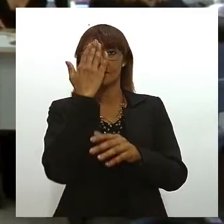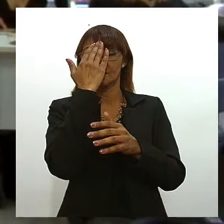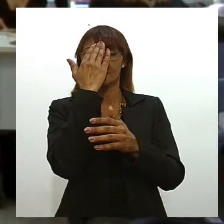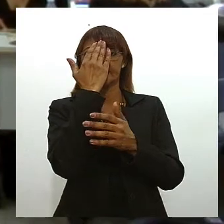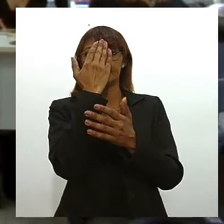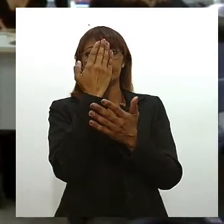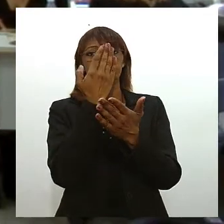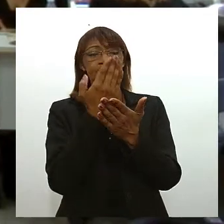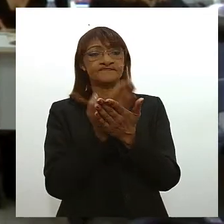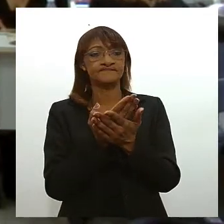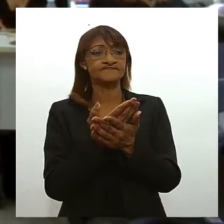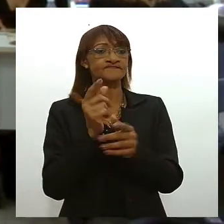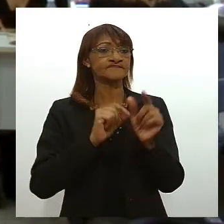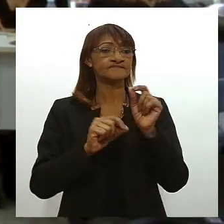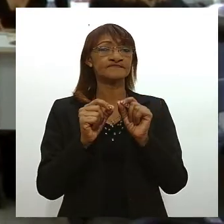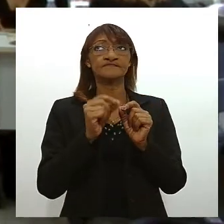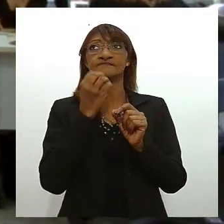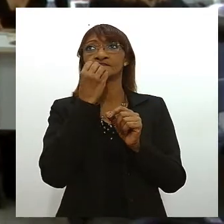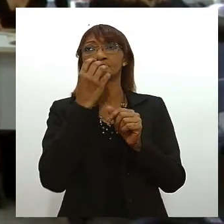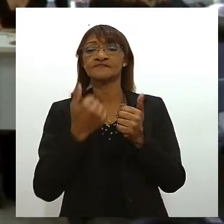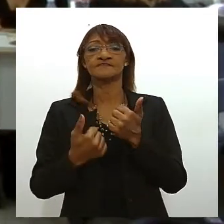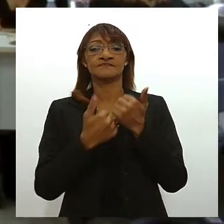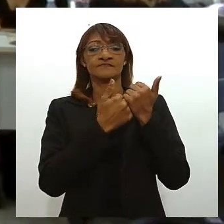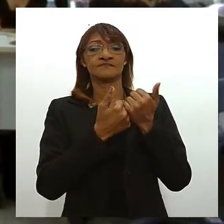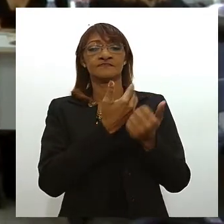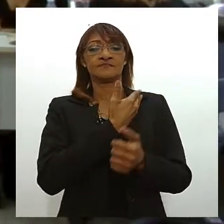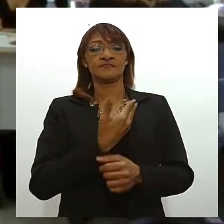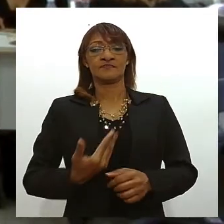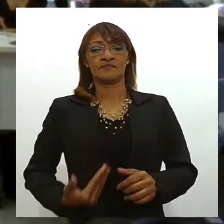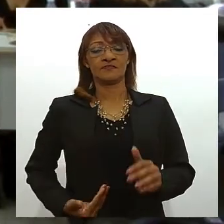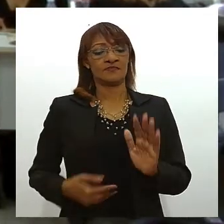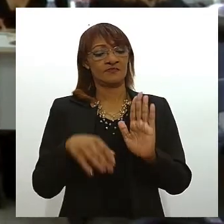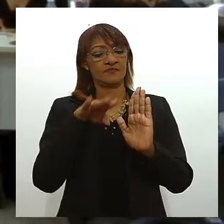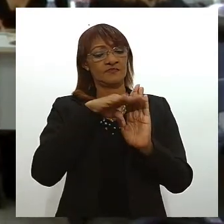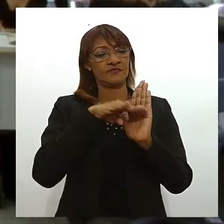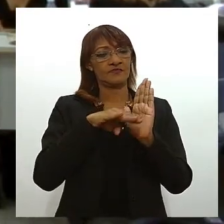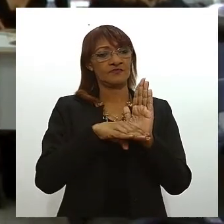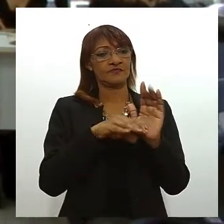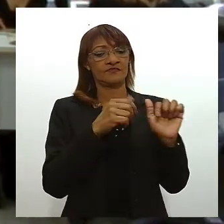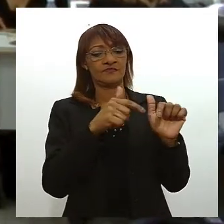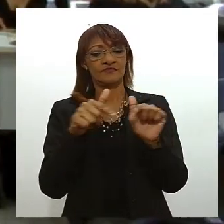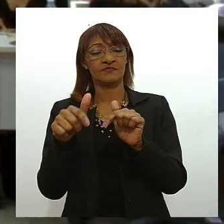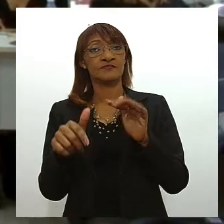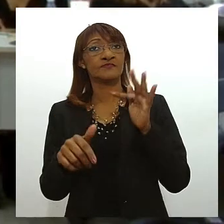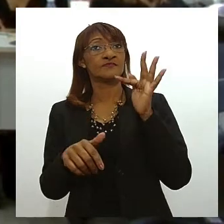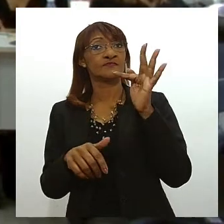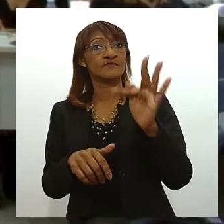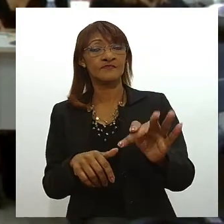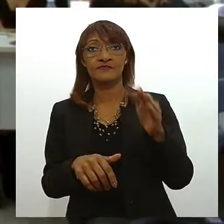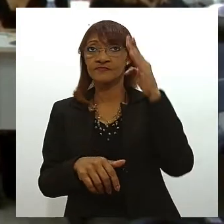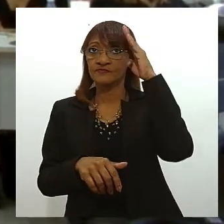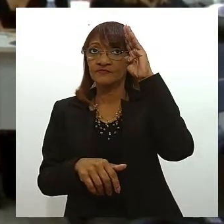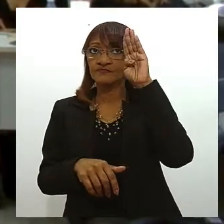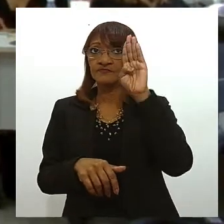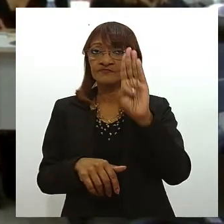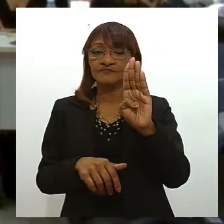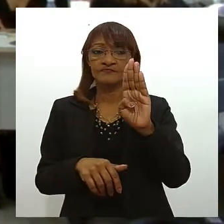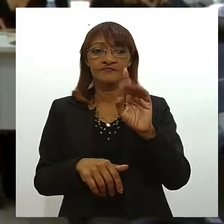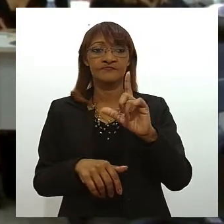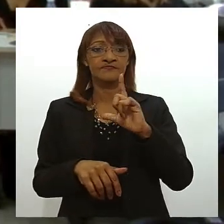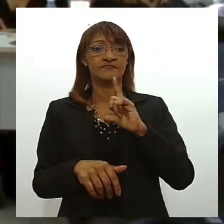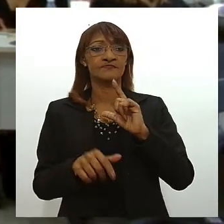desenvolvimento vai ser de grande auxílio para o governo no planejamento de suas ações futuras principalmente no que se refere